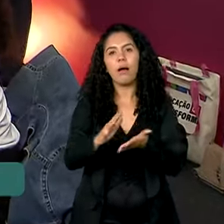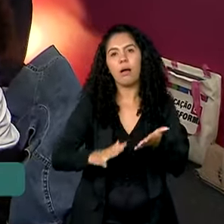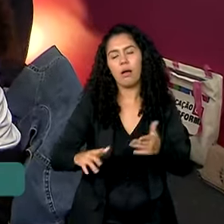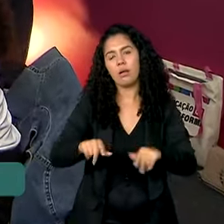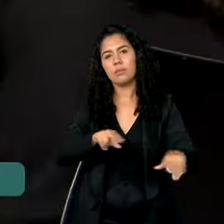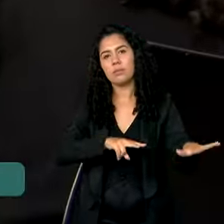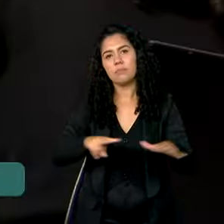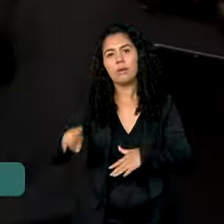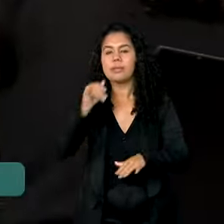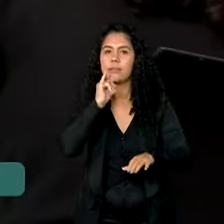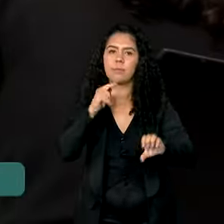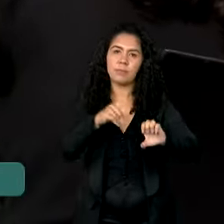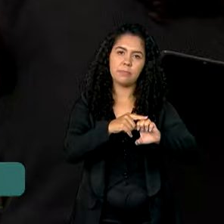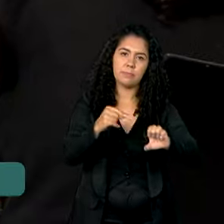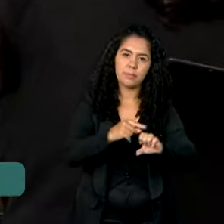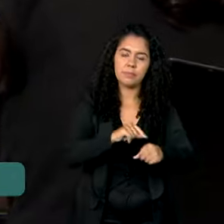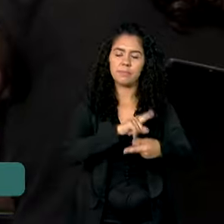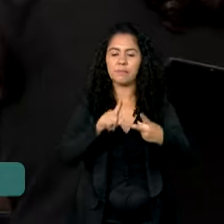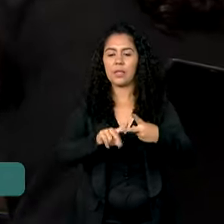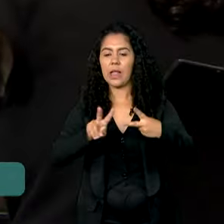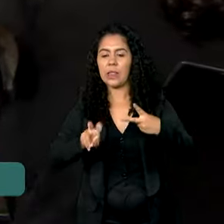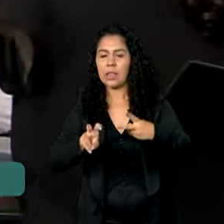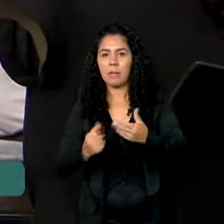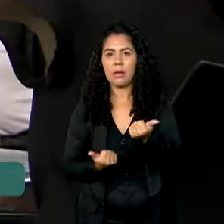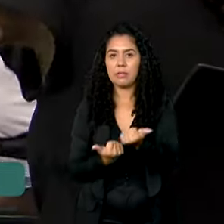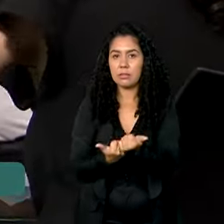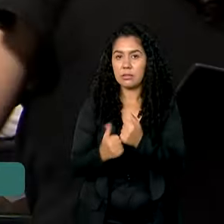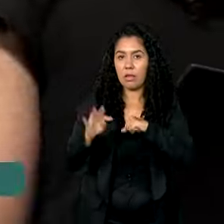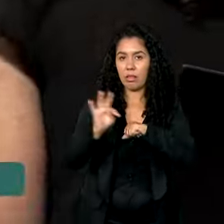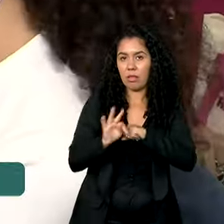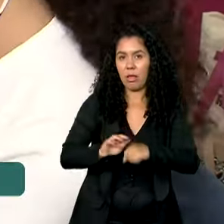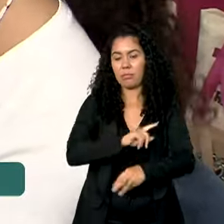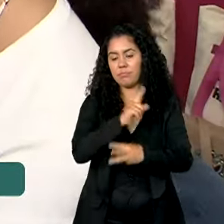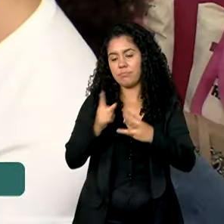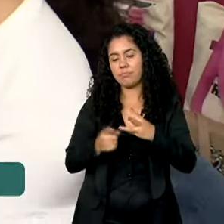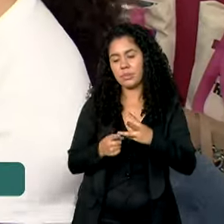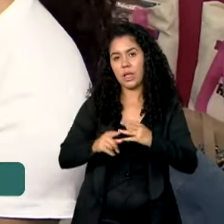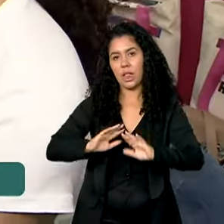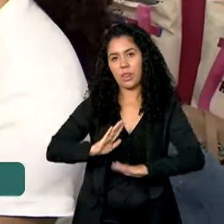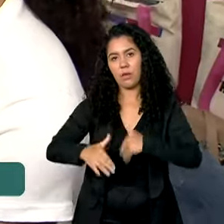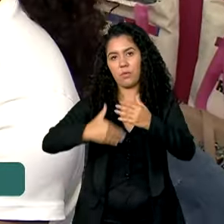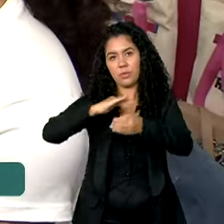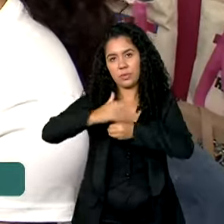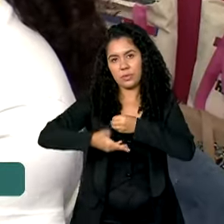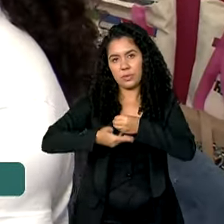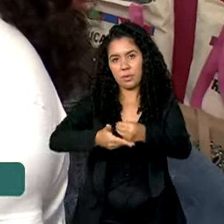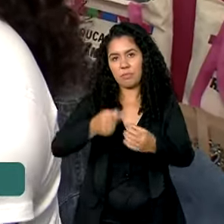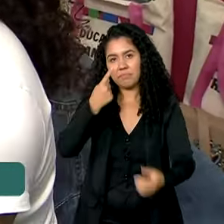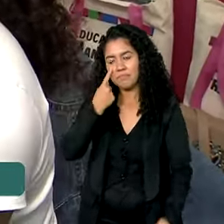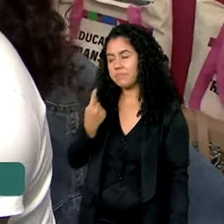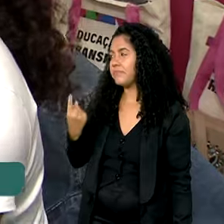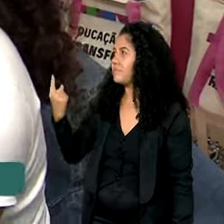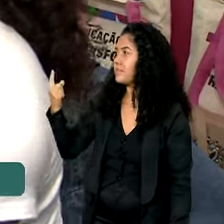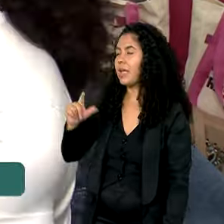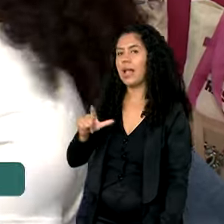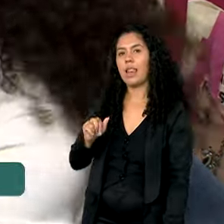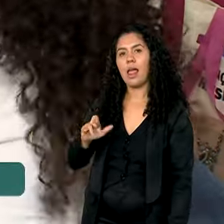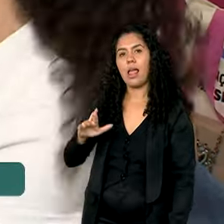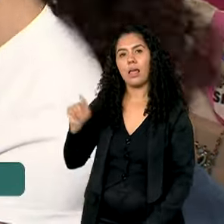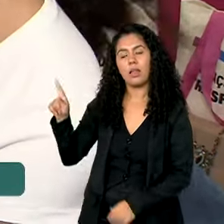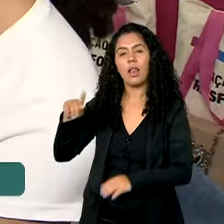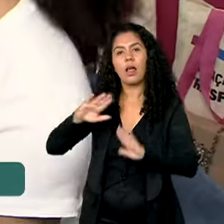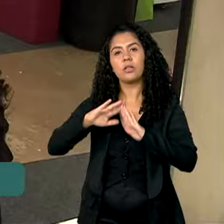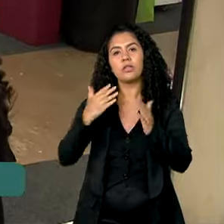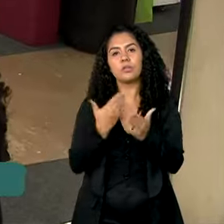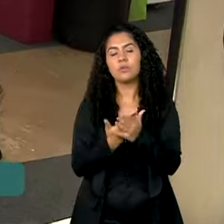empreendedorismo, assistência técnica e desenvolvimento sustentável. A Laíra, por exemplo, estuda no Instituto Federal de